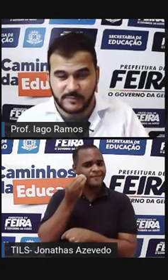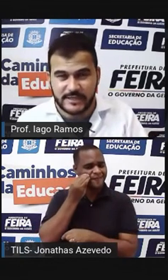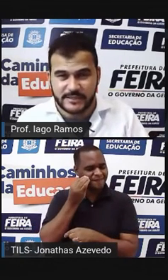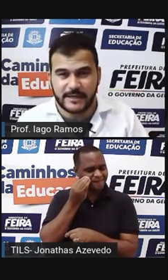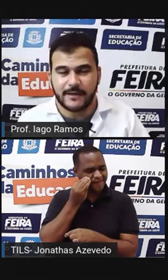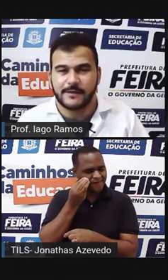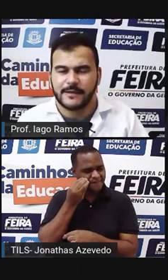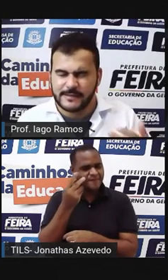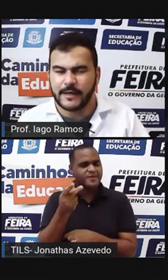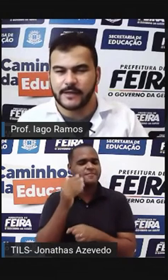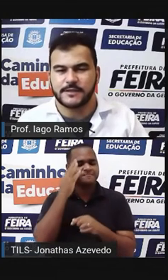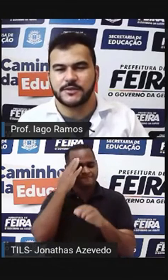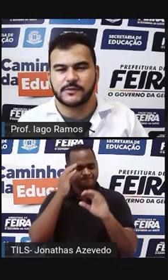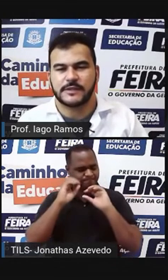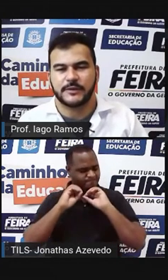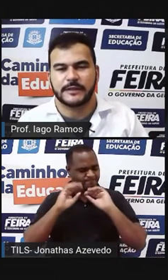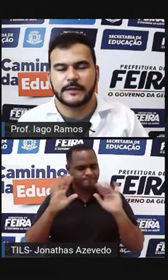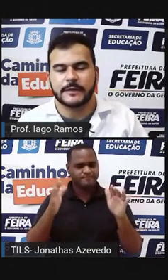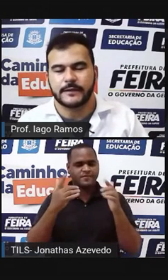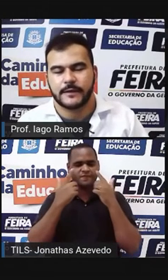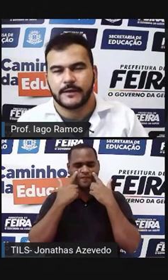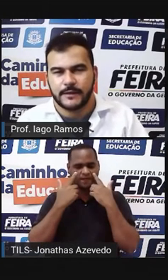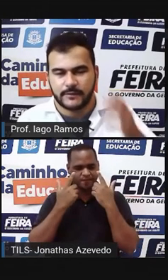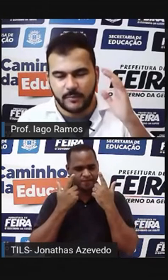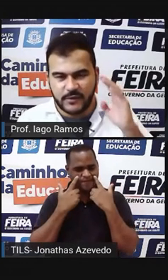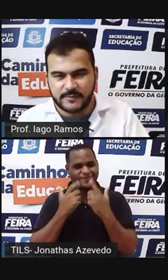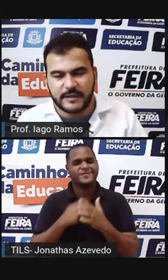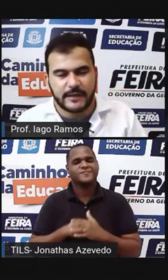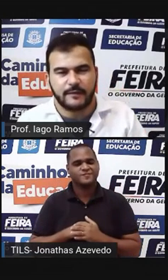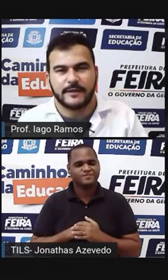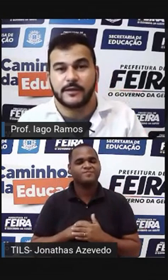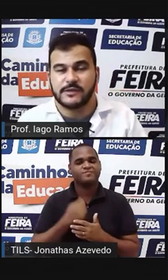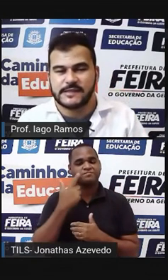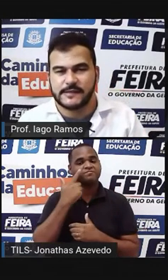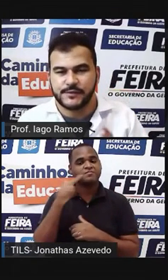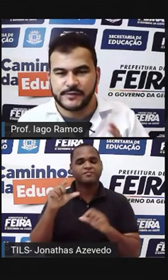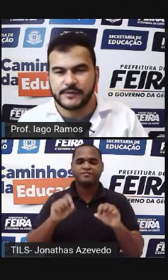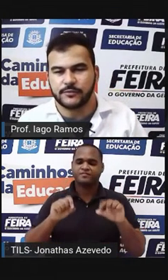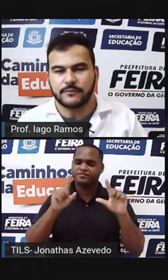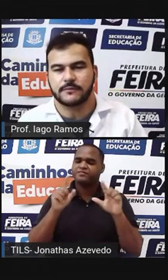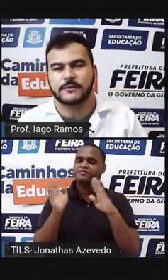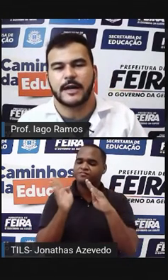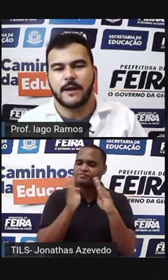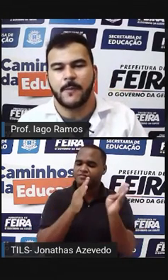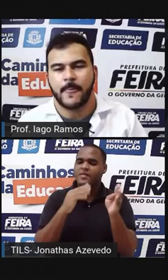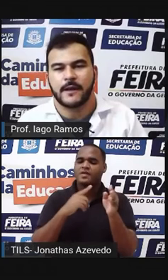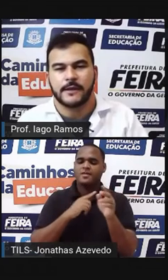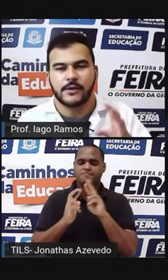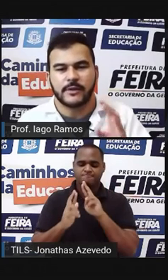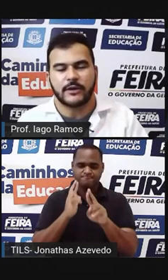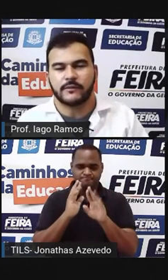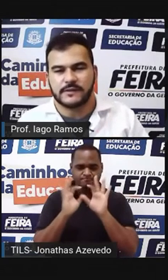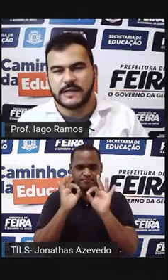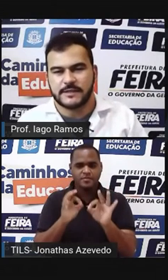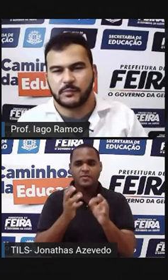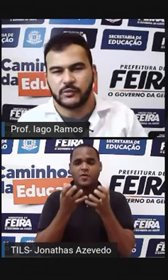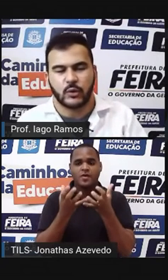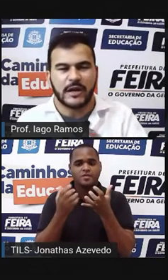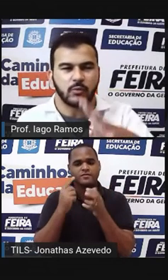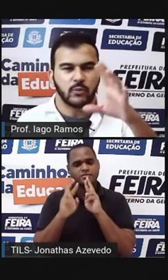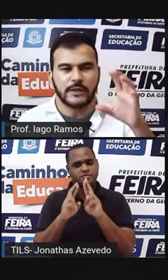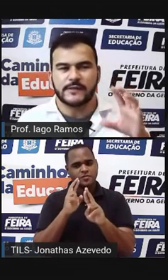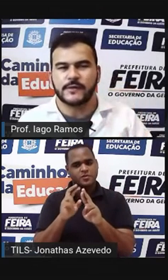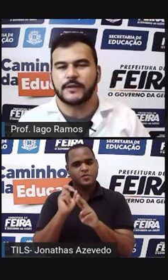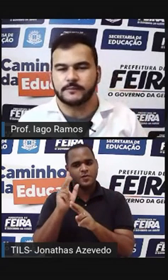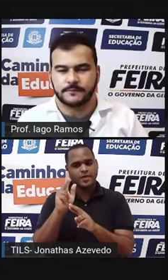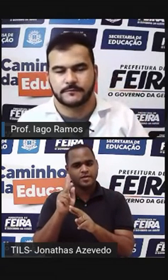Vamos testar Será que a gente conseguiu entender? Então na próxima tela vai ter um exercíciozinho Tá? E eu quero que você responda